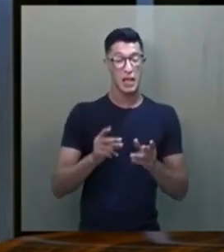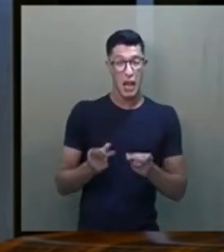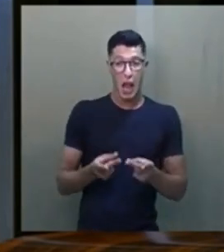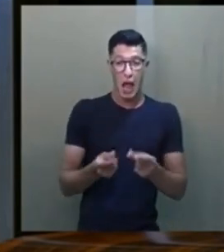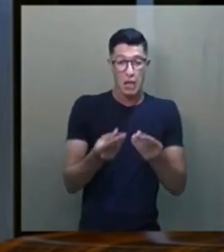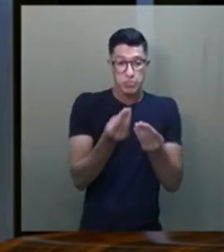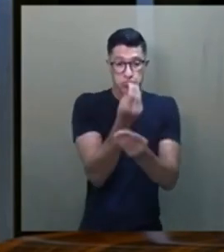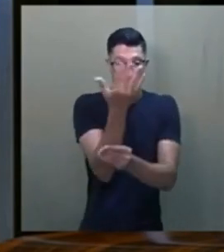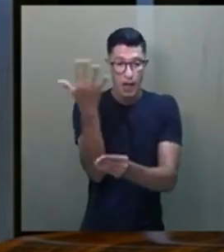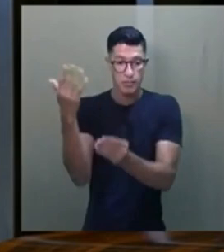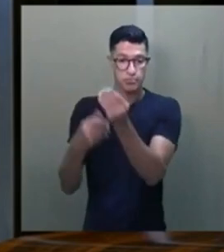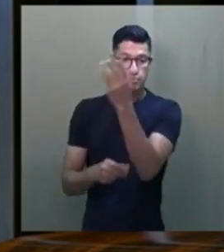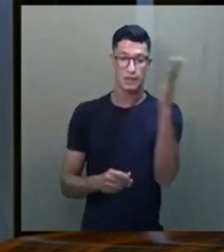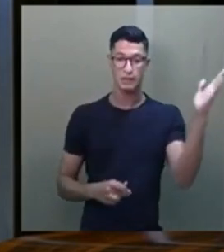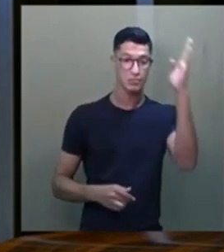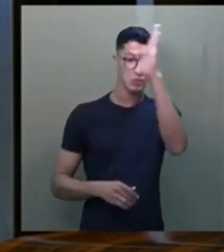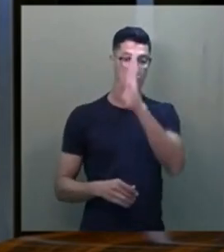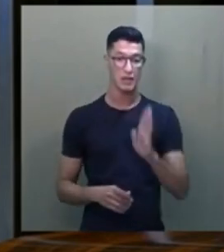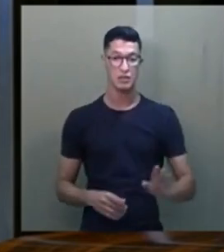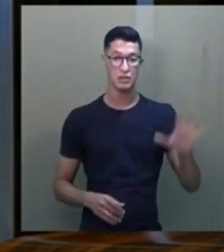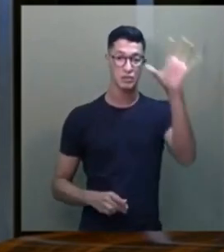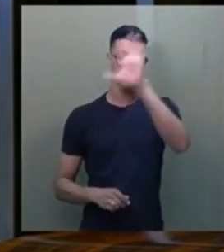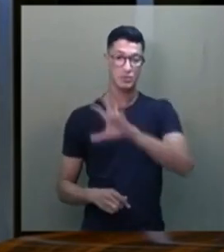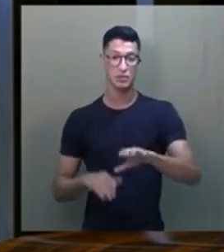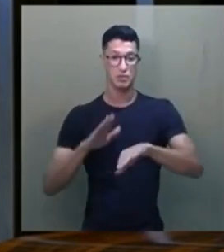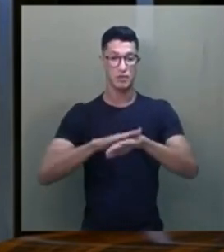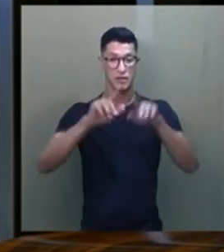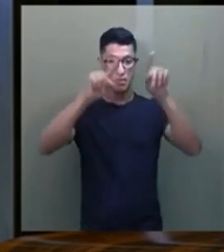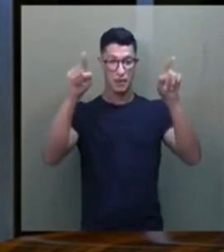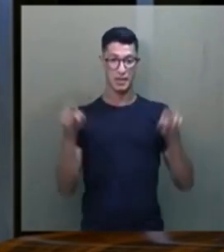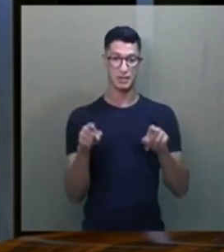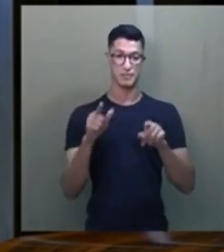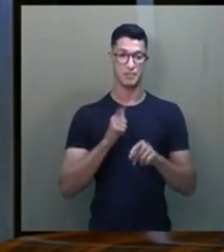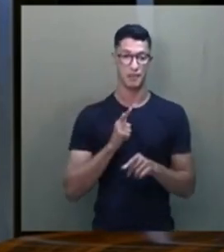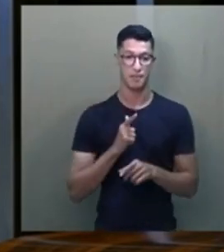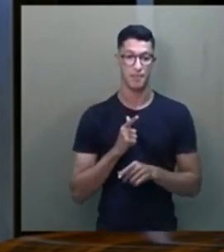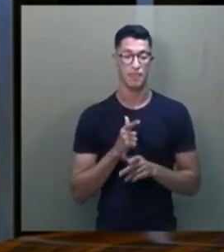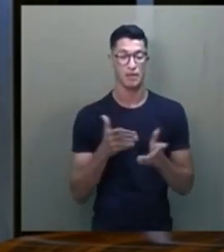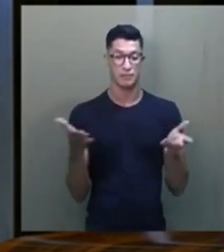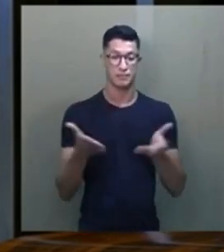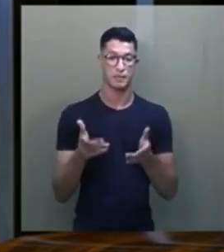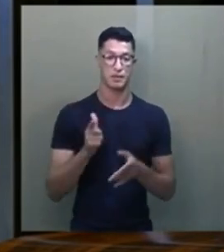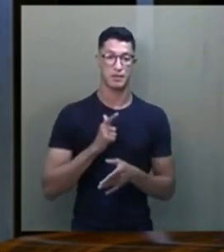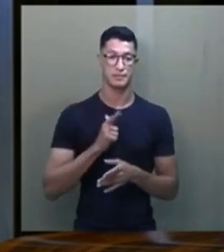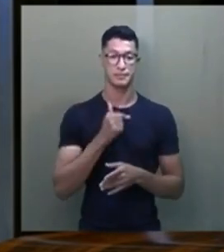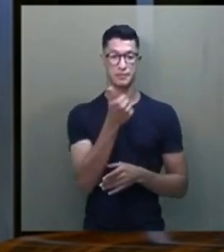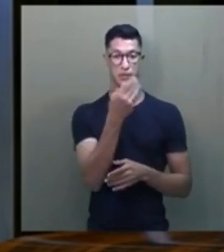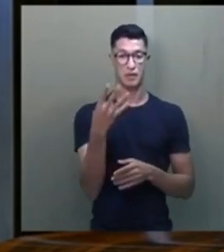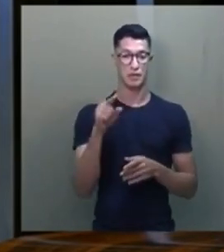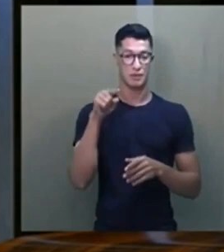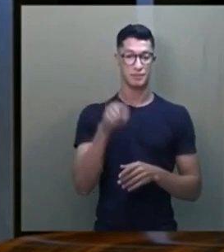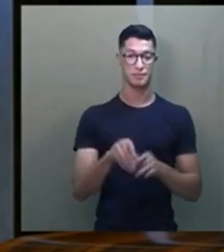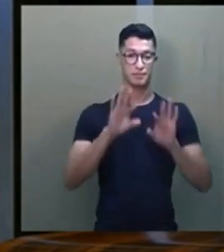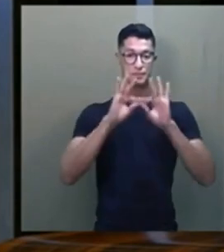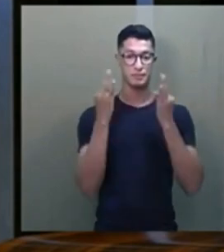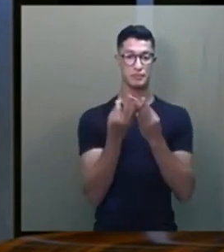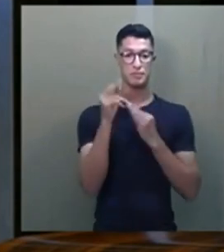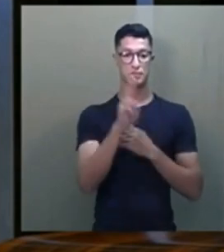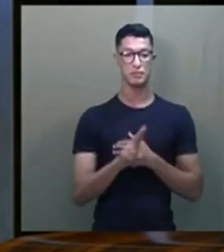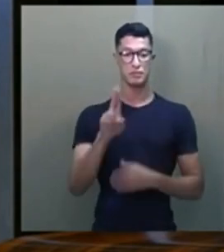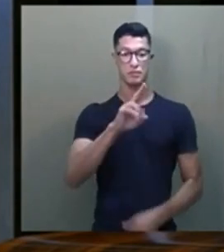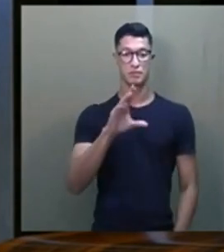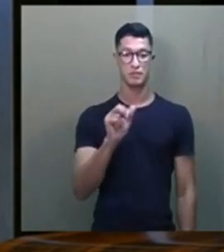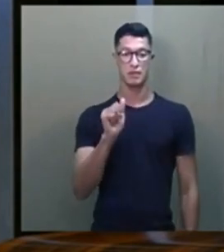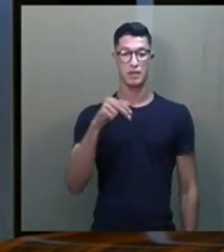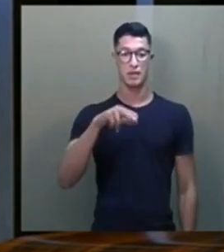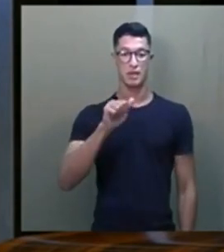escala em todo o Brasil. E aí eu vou fazer um parêntese. Hoje existem 14 mil famílias usando cannabidiol.